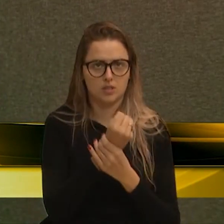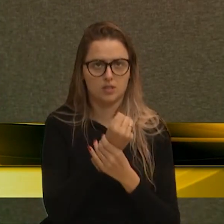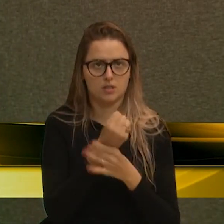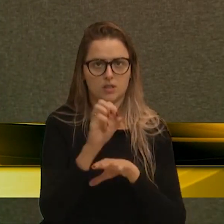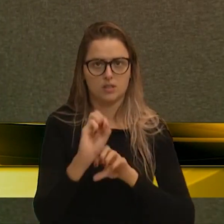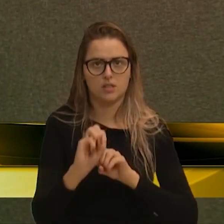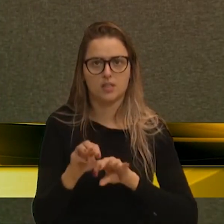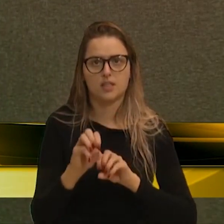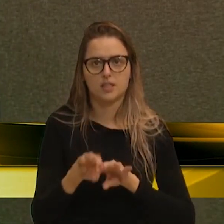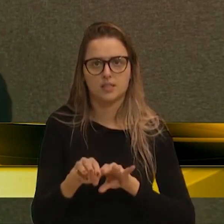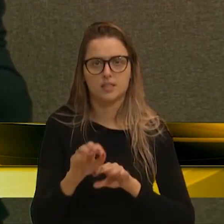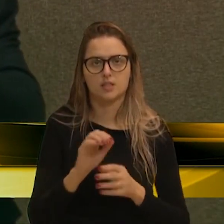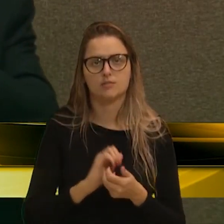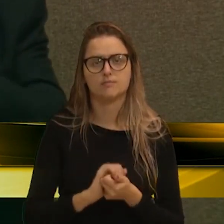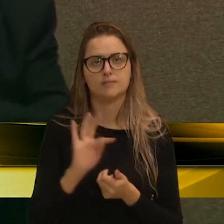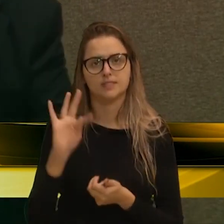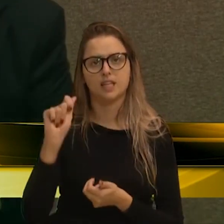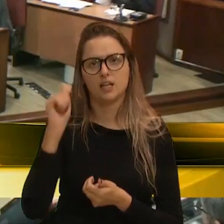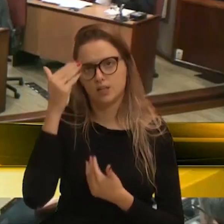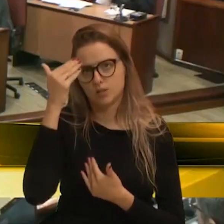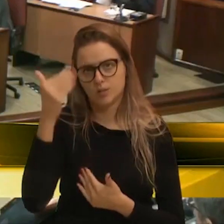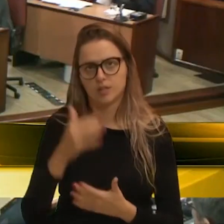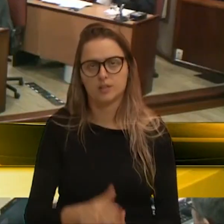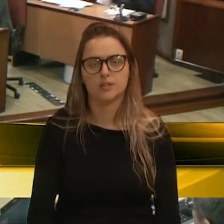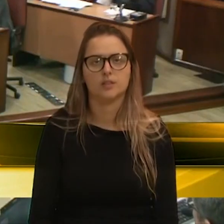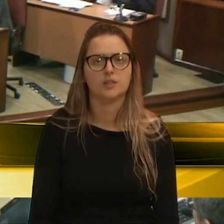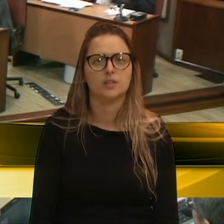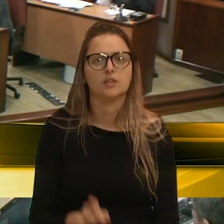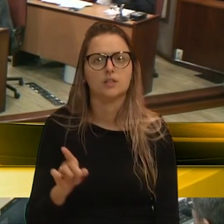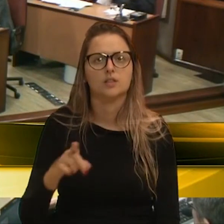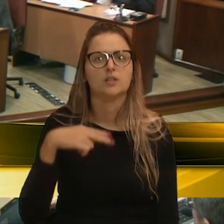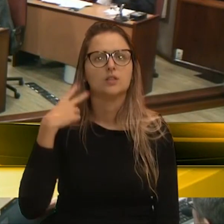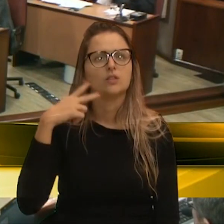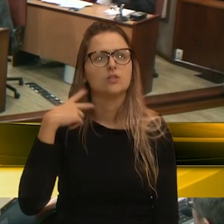educação. Muito obrigado. Muito bem. Obrigado.